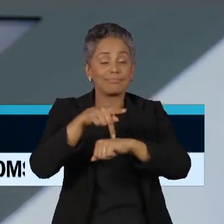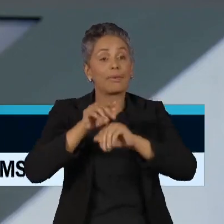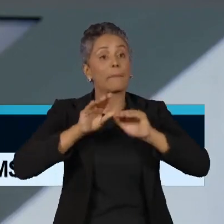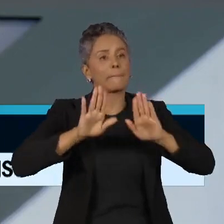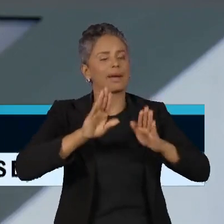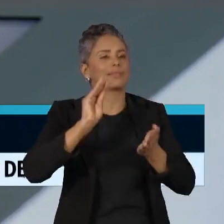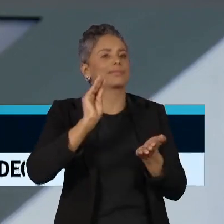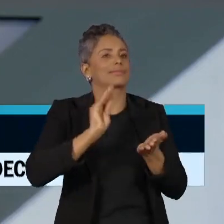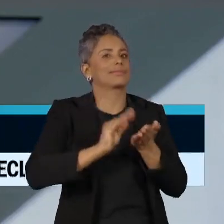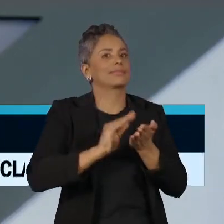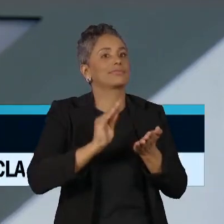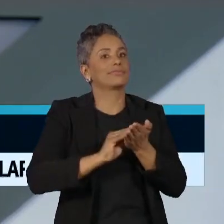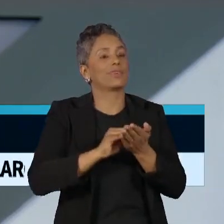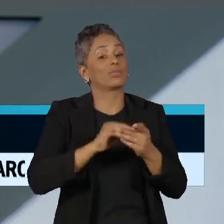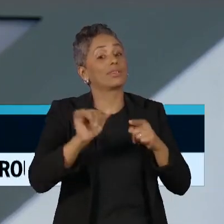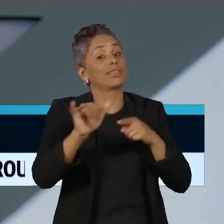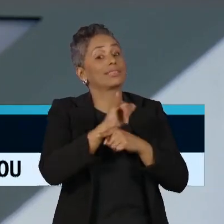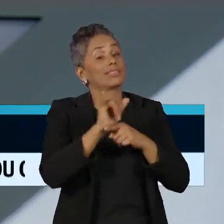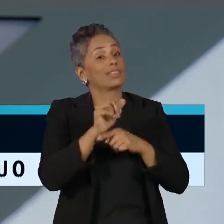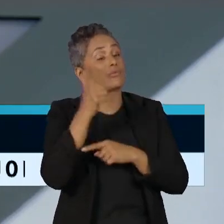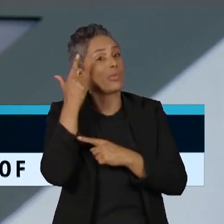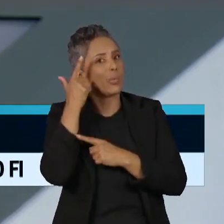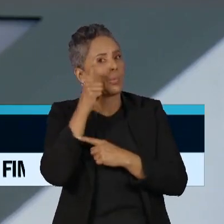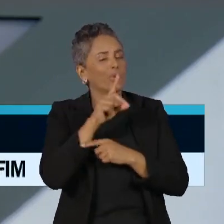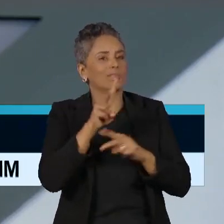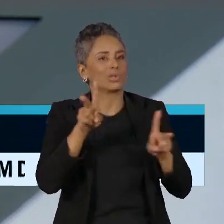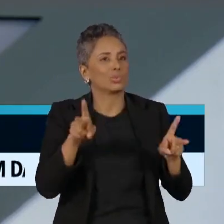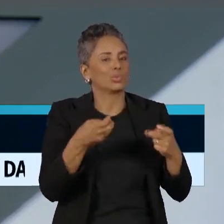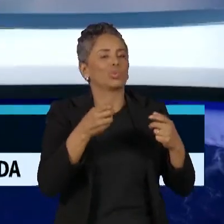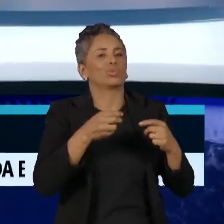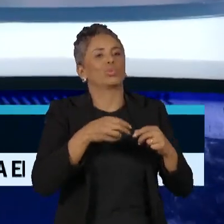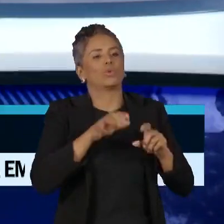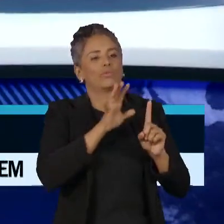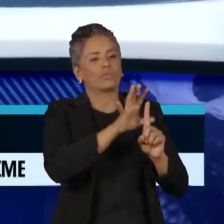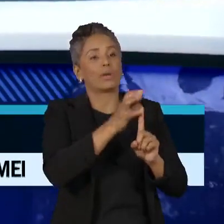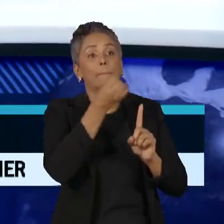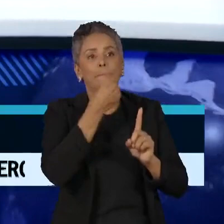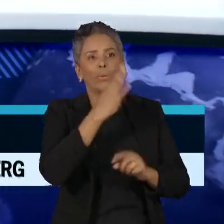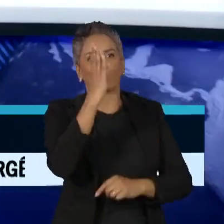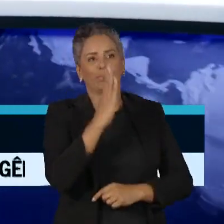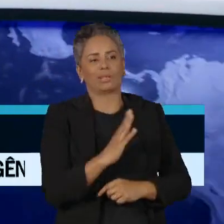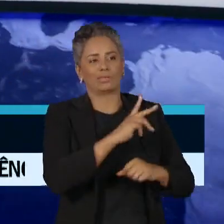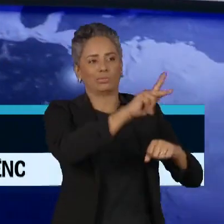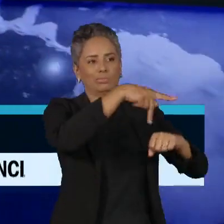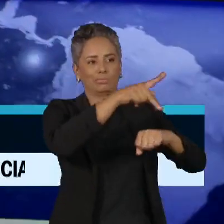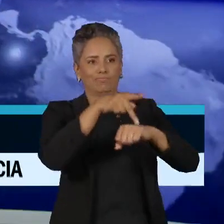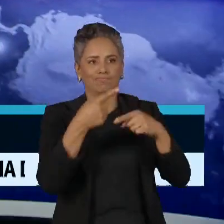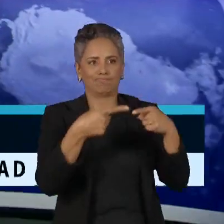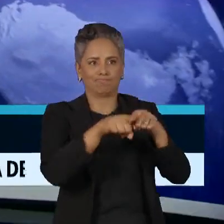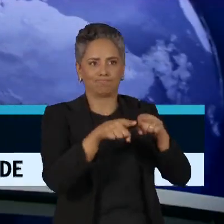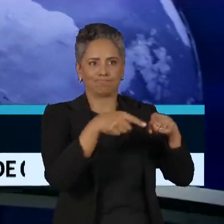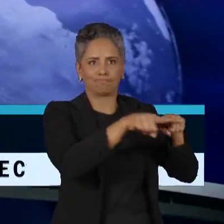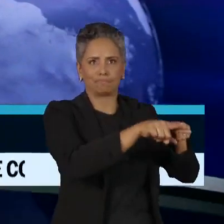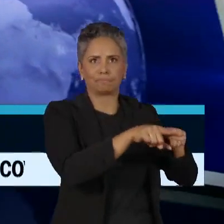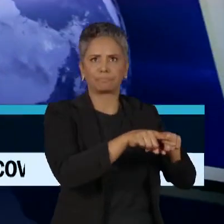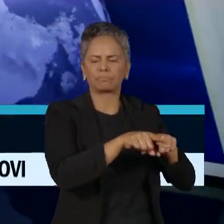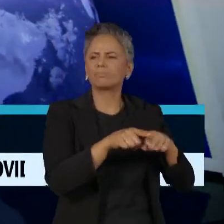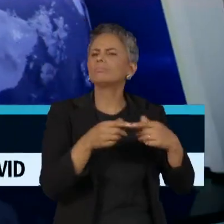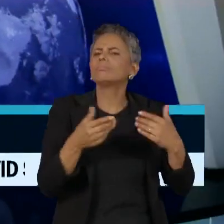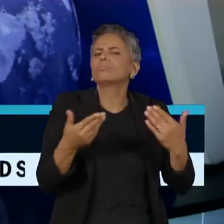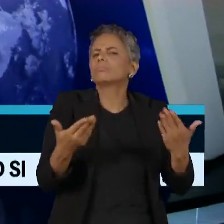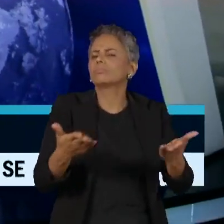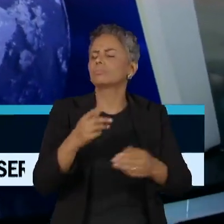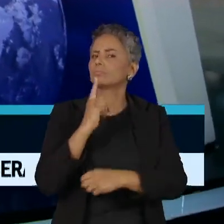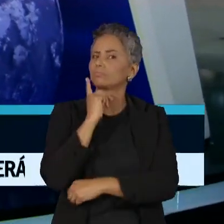e de aproximação, mas de longo prazo com esses países. Agora, João, a reportagem mostra, de certa forma, o poder indutor de um